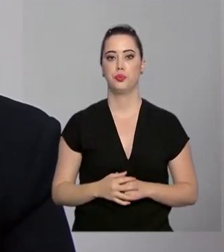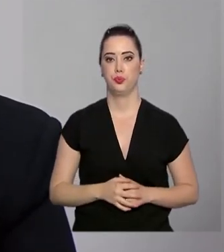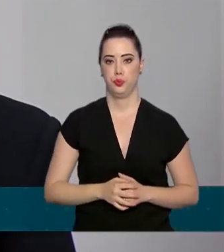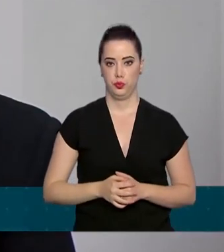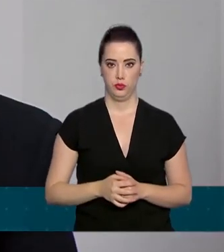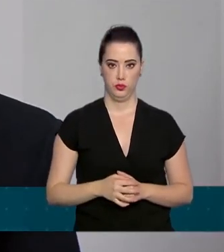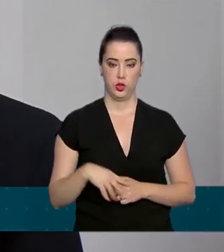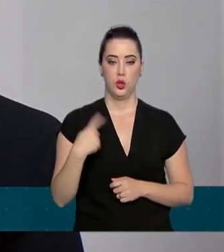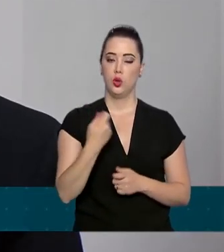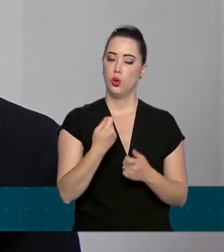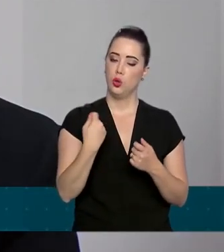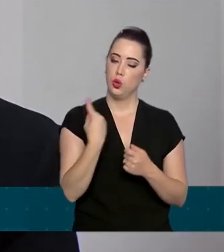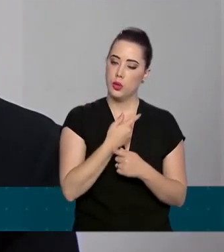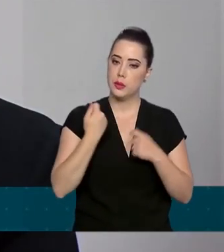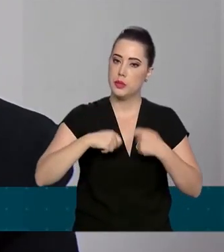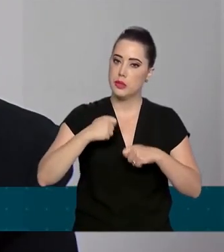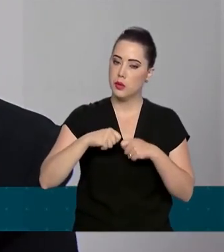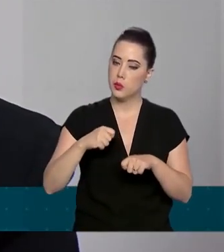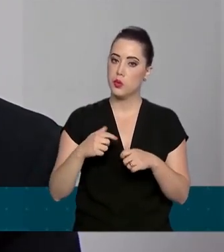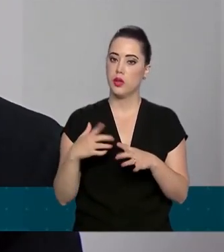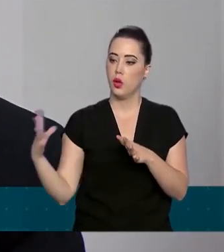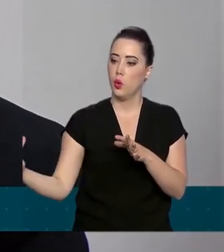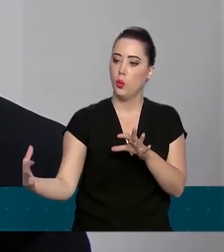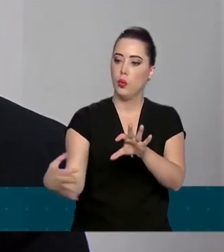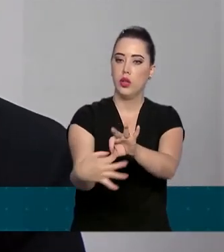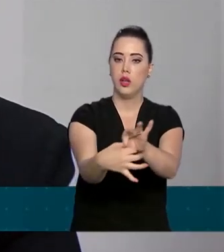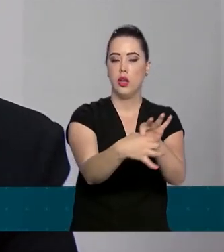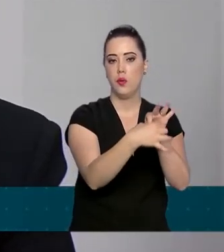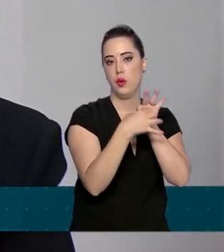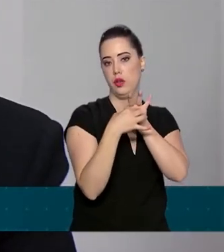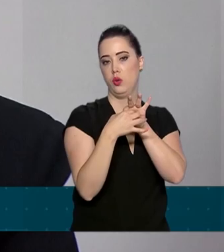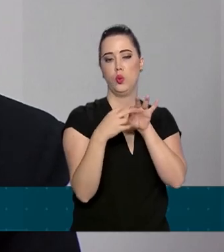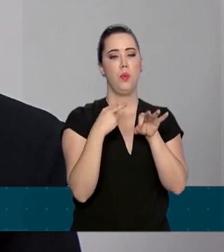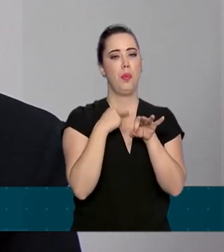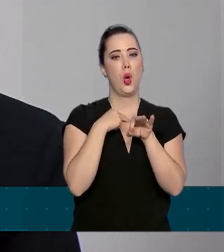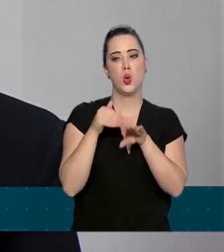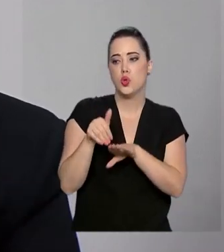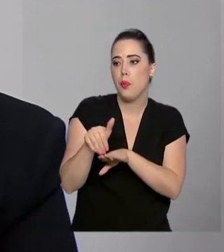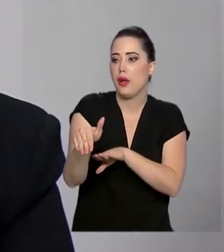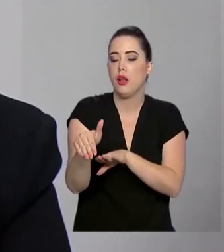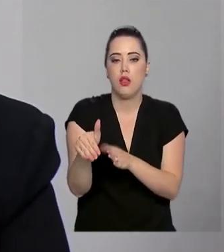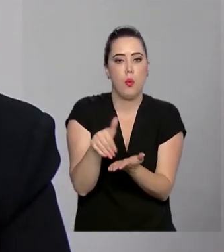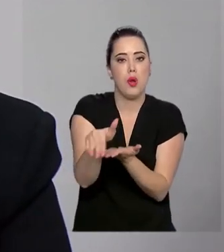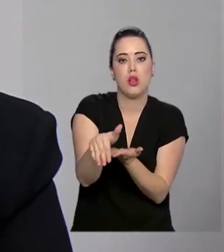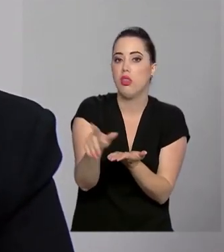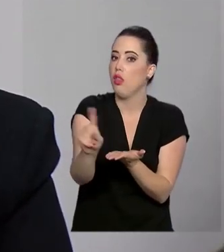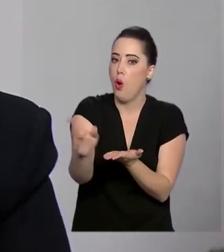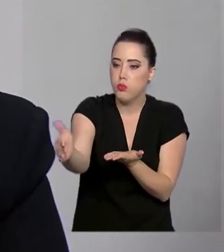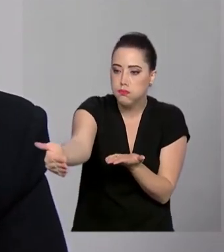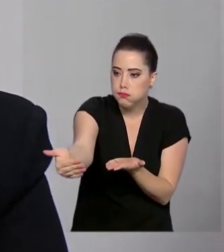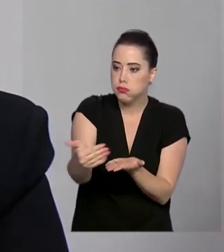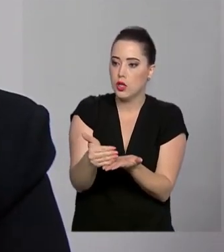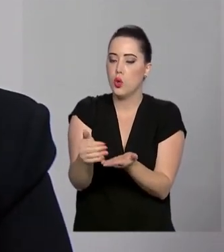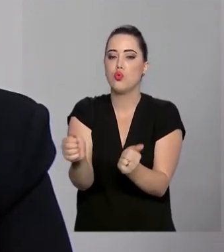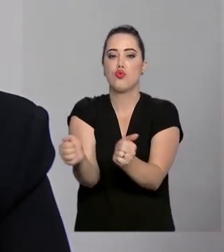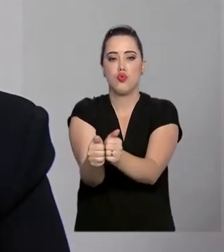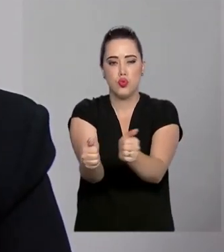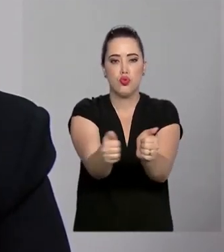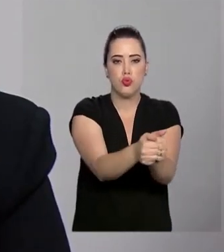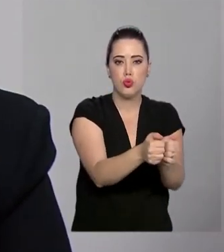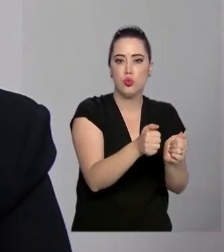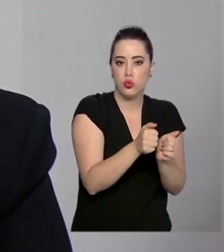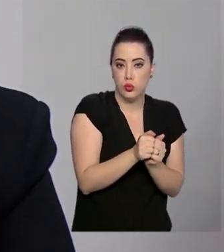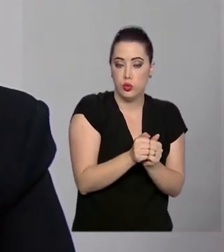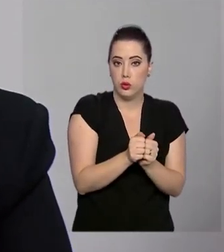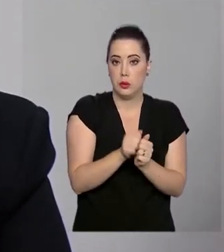precisamos fazer a inclusão, nós não temos que excluir ninguém, nós temos que trazer as pessoas para dentro e fazer